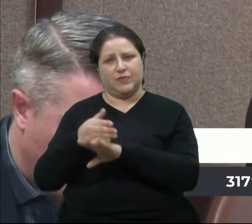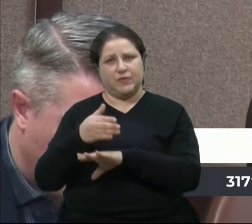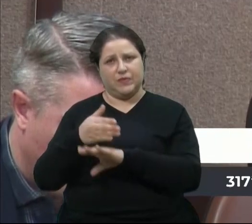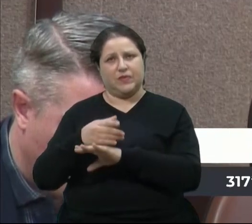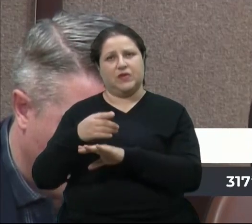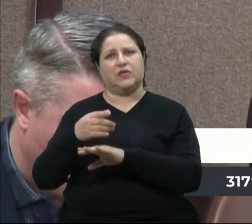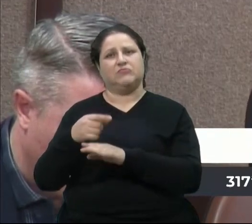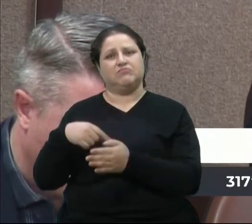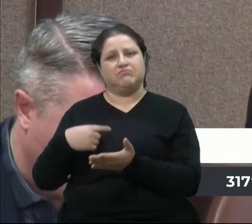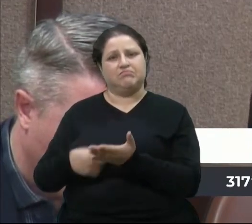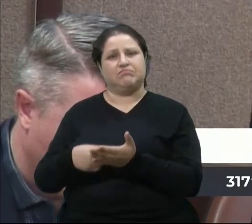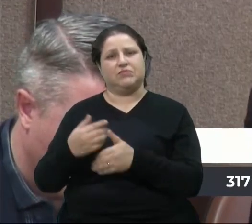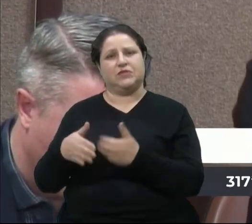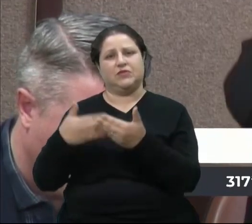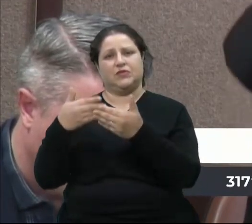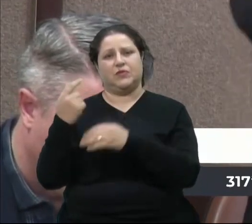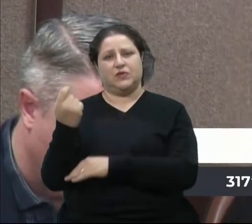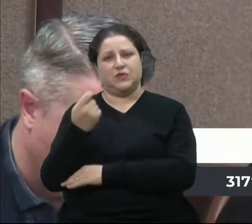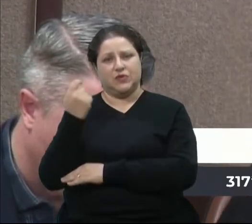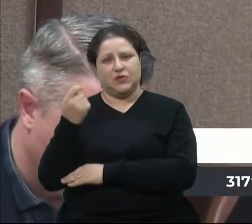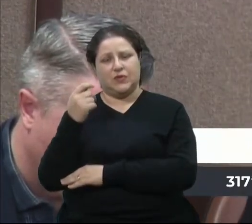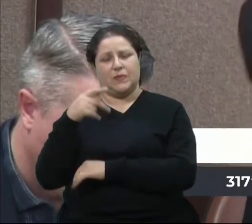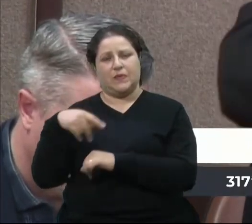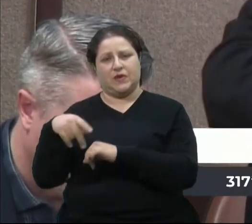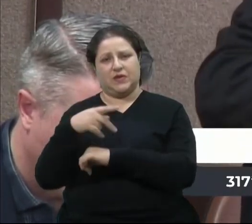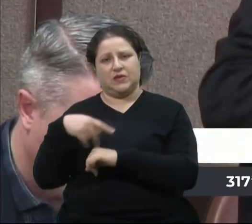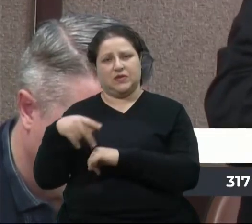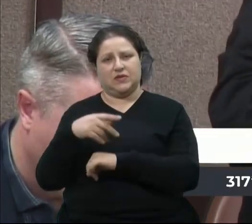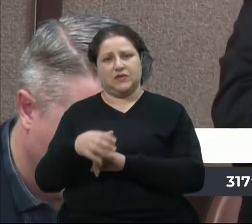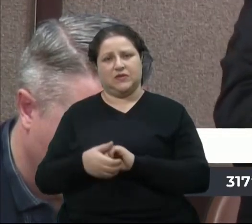desenvolvimento do Estado e do País.